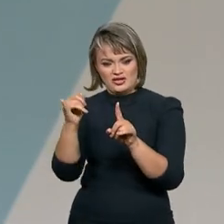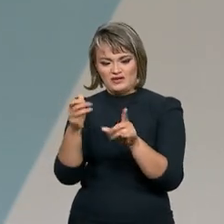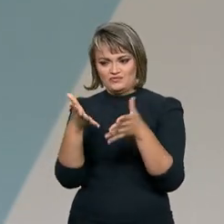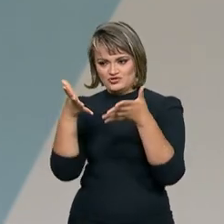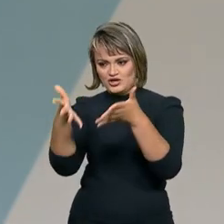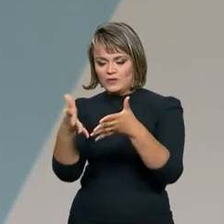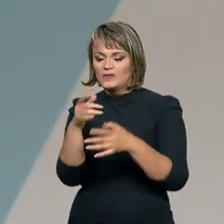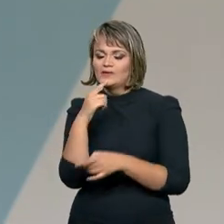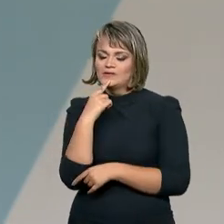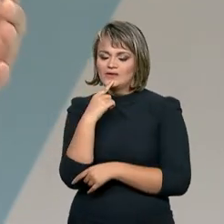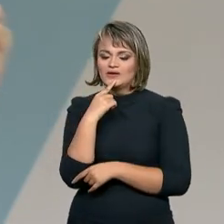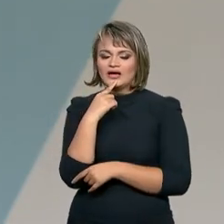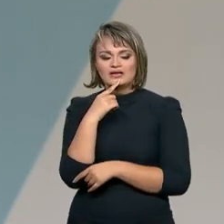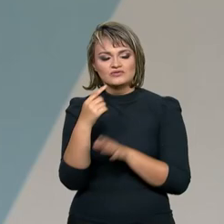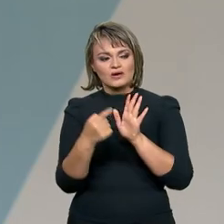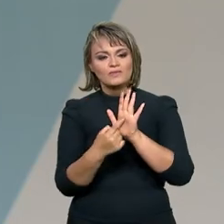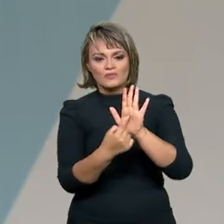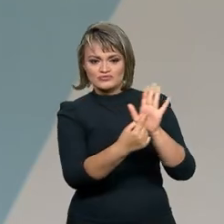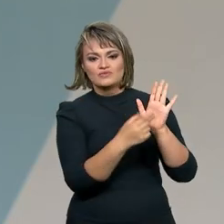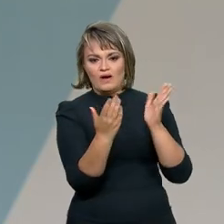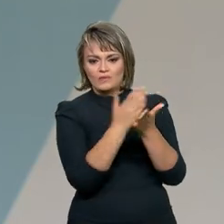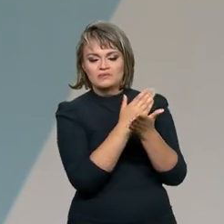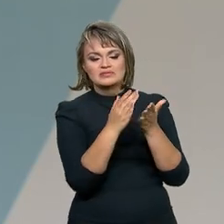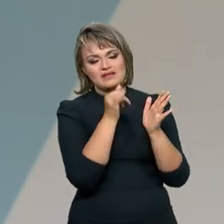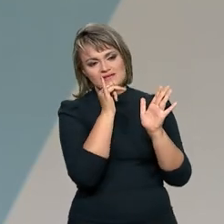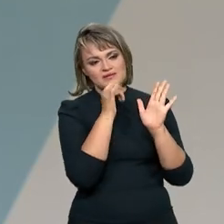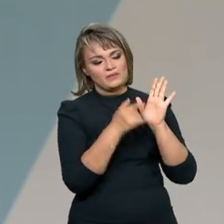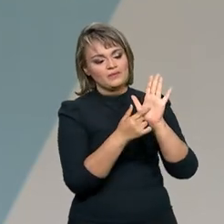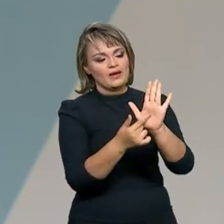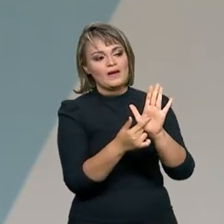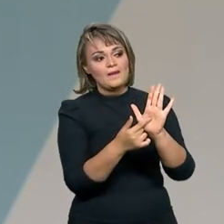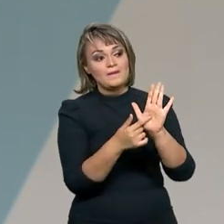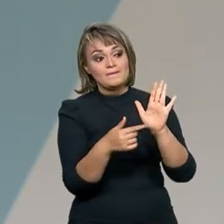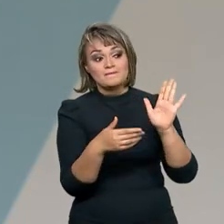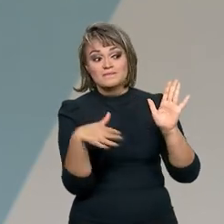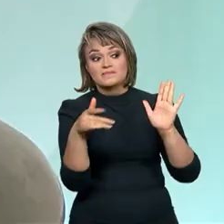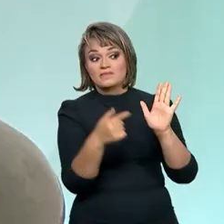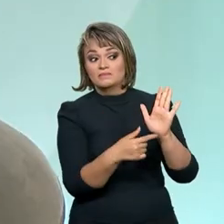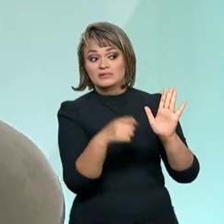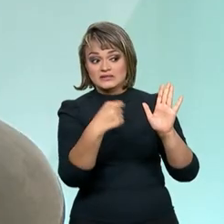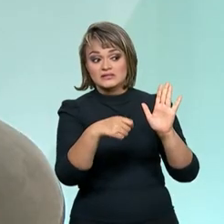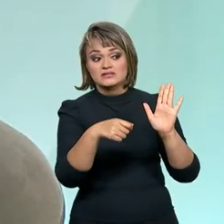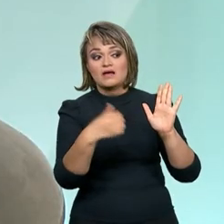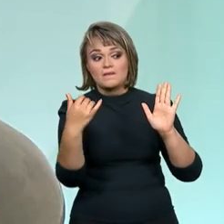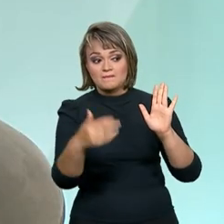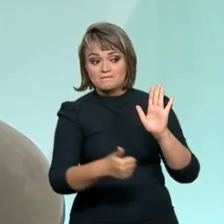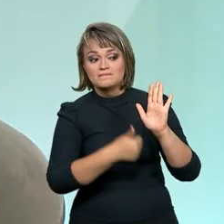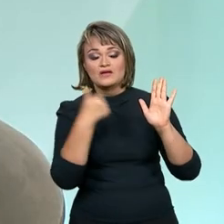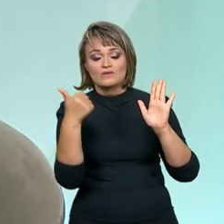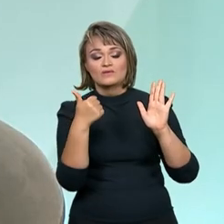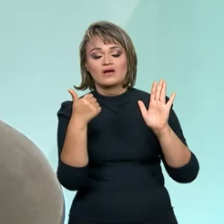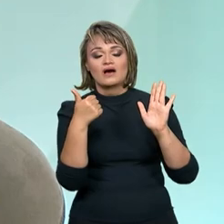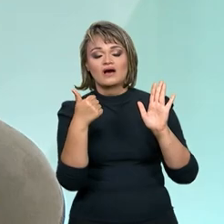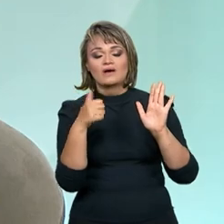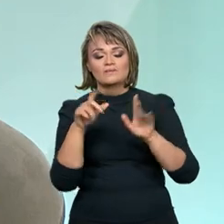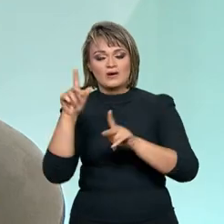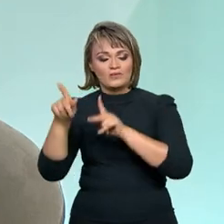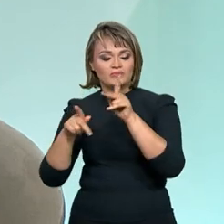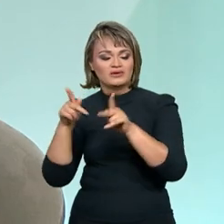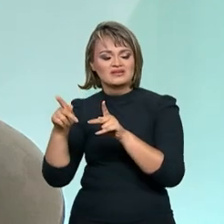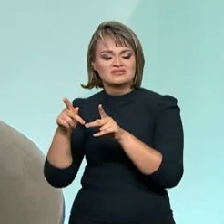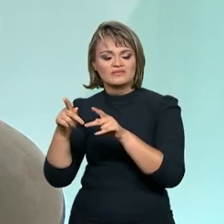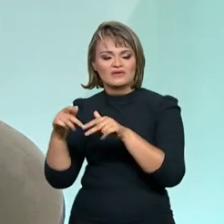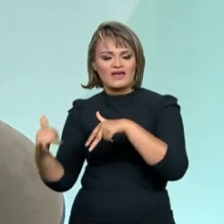apresentou algumas diretrizes, uma delas é fortalecer as políticas para pessoas, populações, vítimas de crimes.